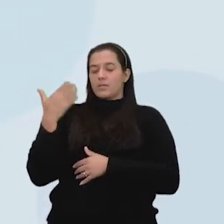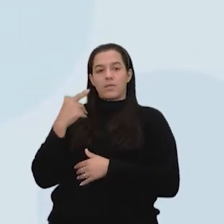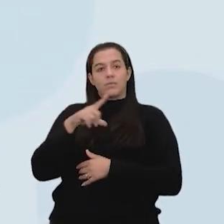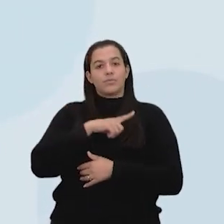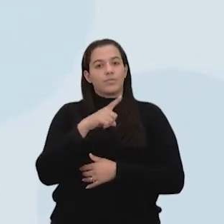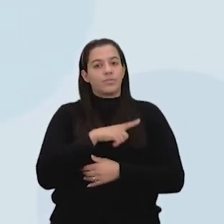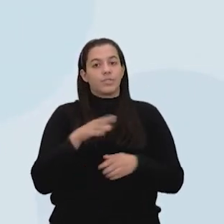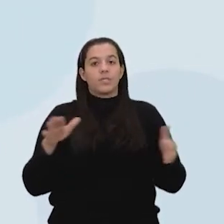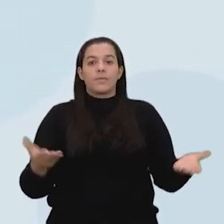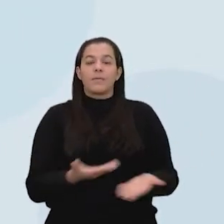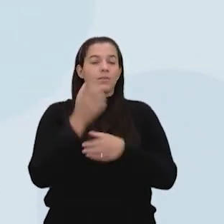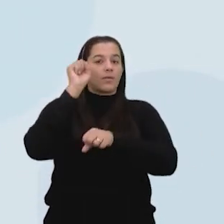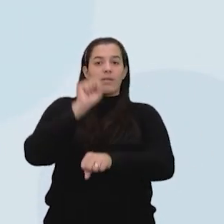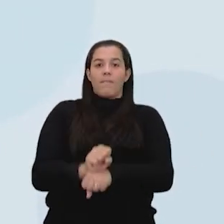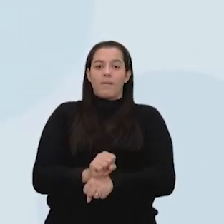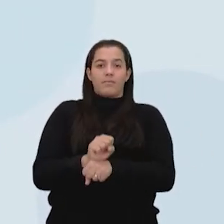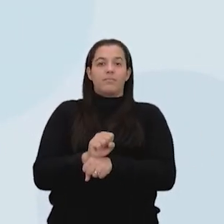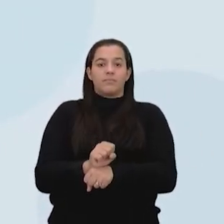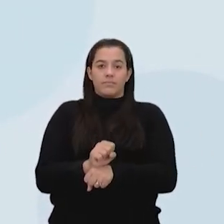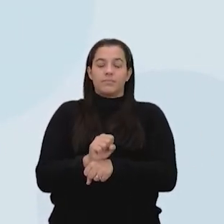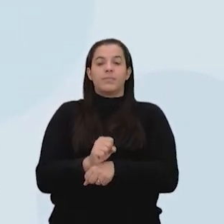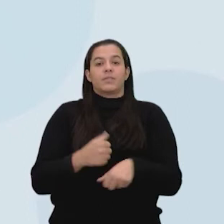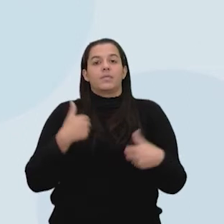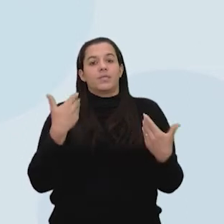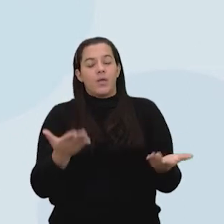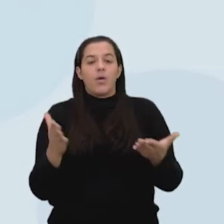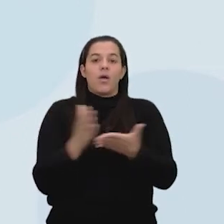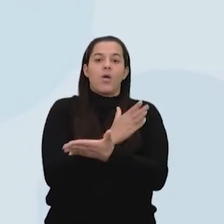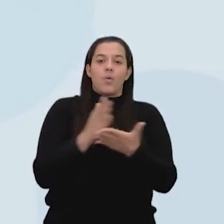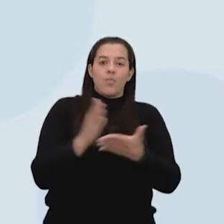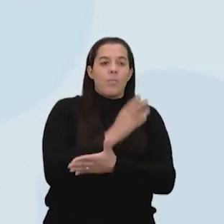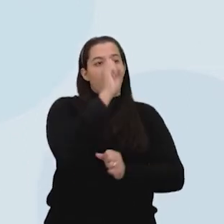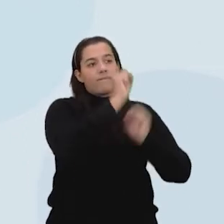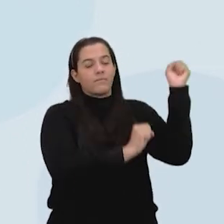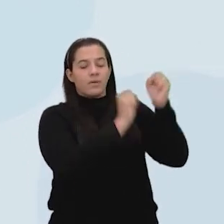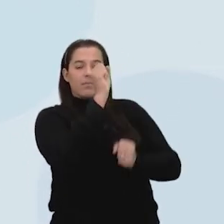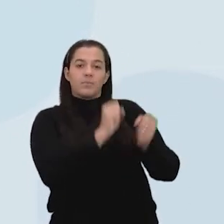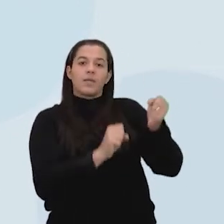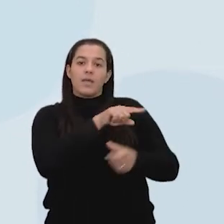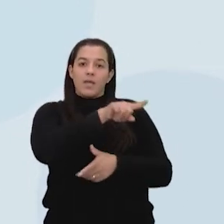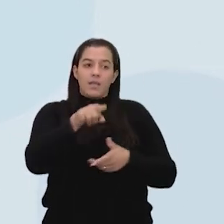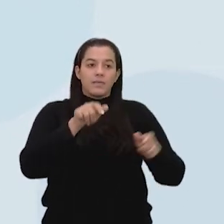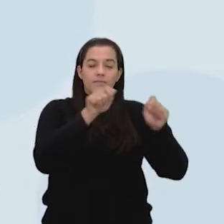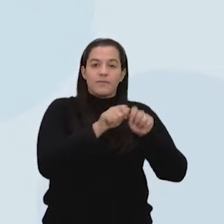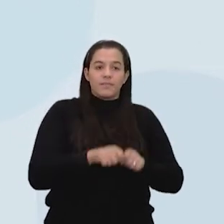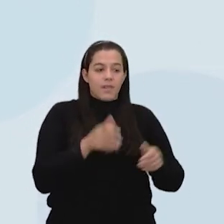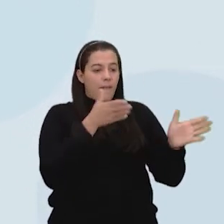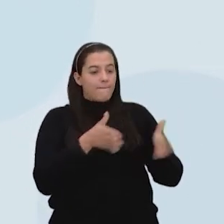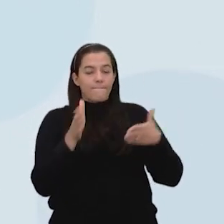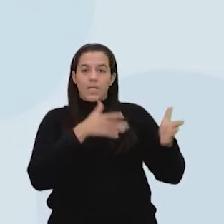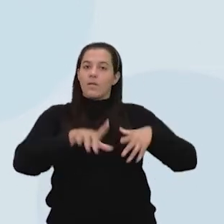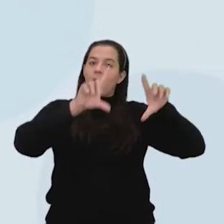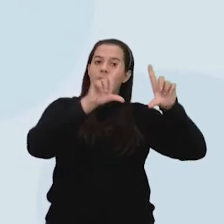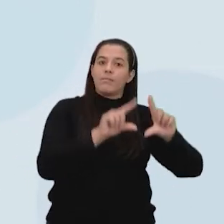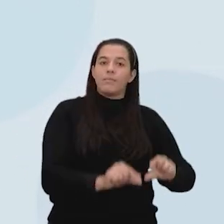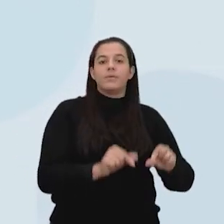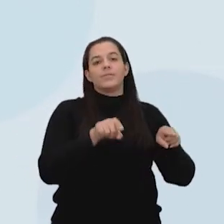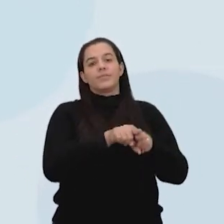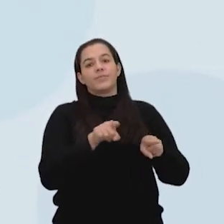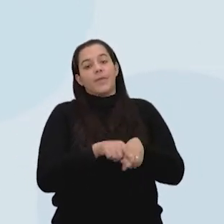que estavam inoperantes. Assim como a de usinas que estavam operando, mas num nível de produção bem baixo. Então,